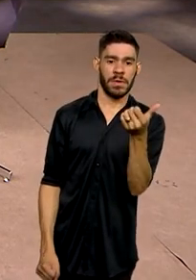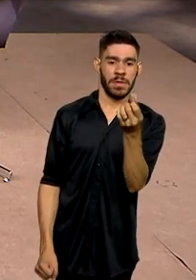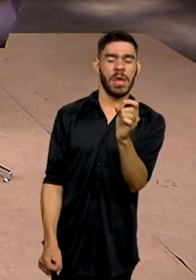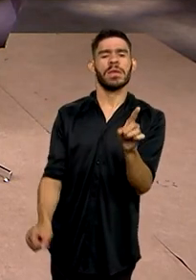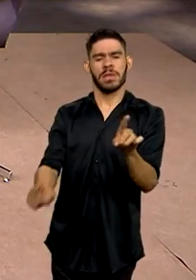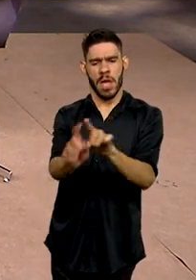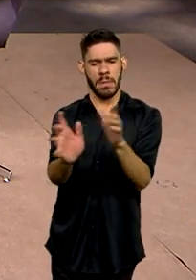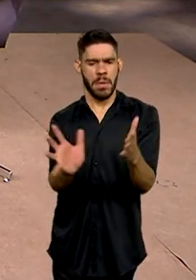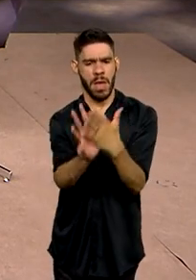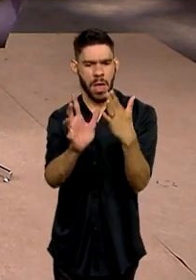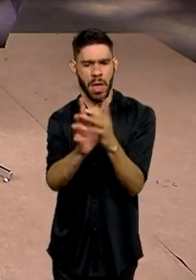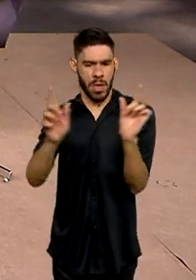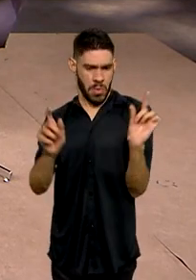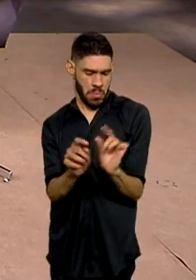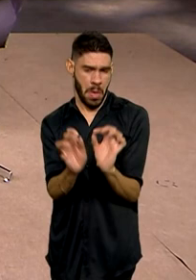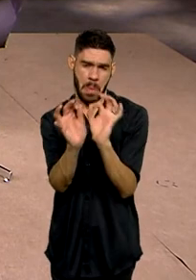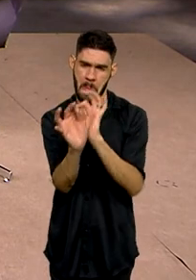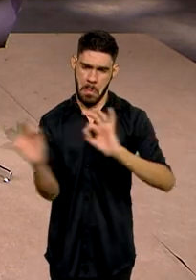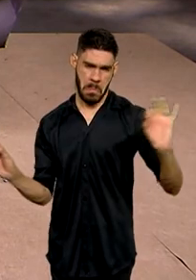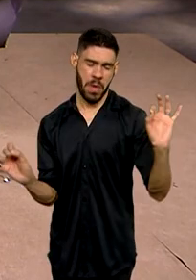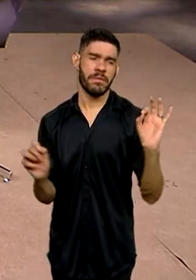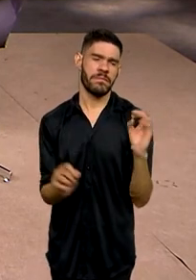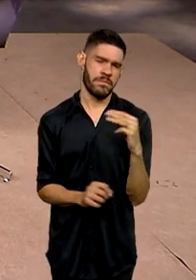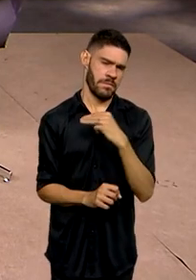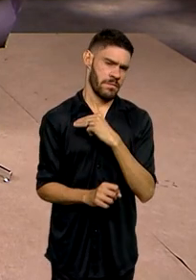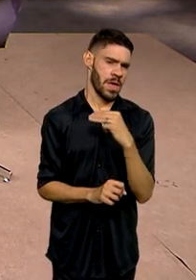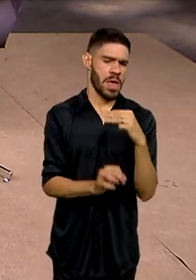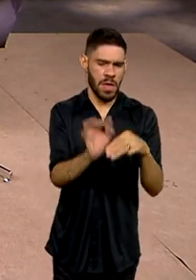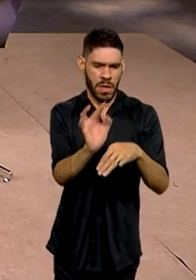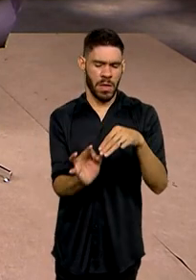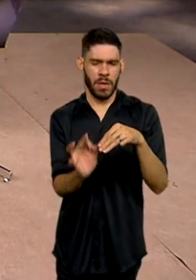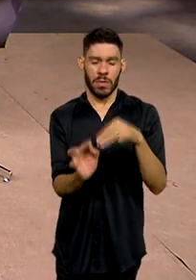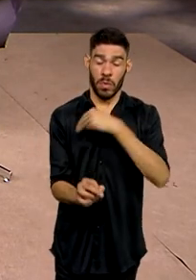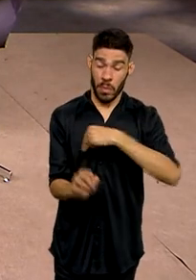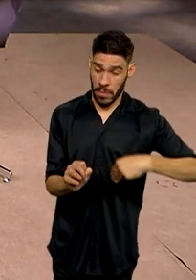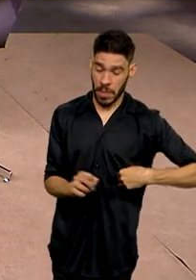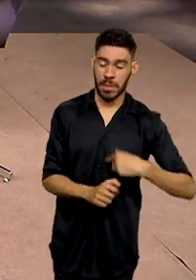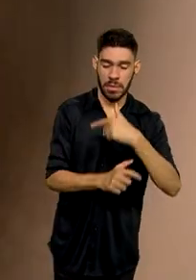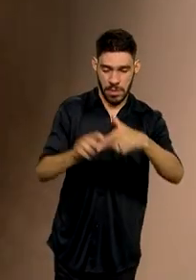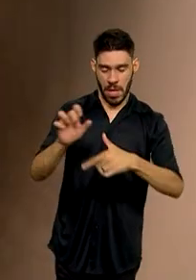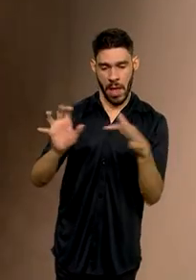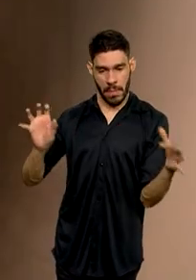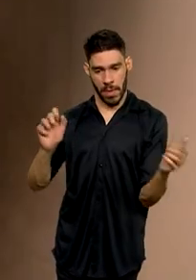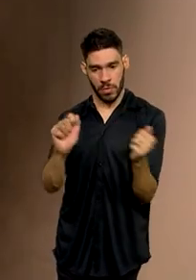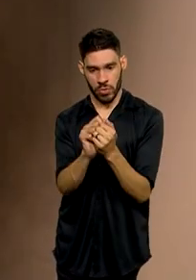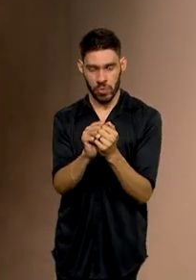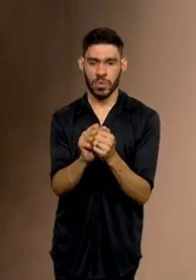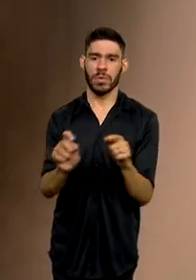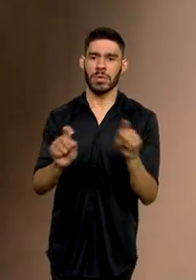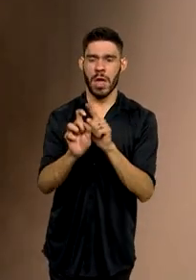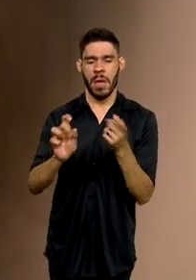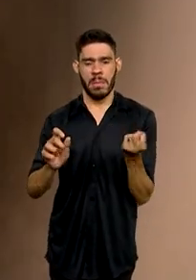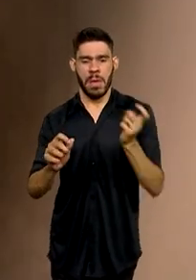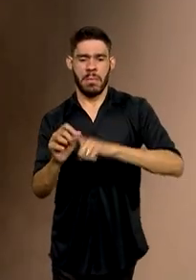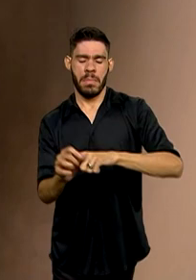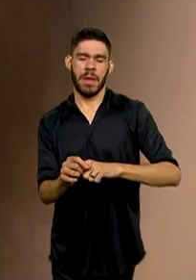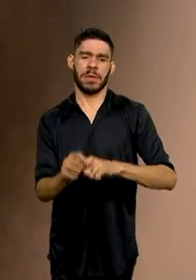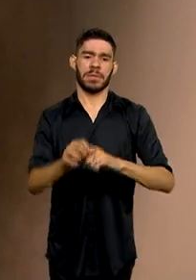Perfeito, ministro. Nesse trabalho conjunto, também está previsto uma parceria com membros, com